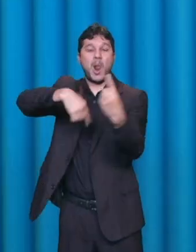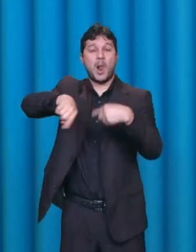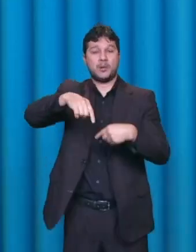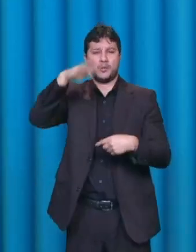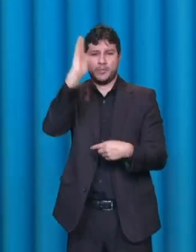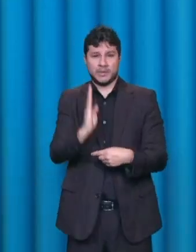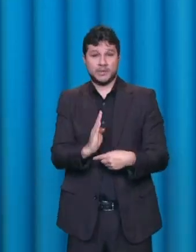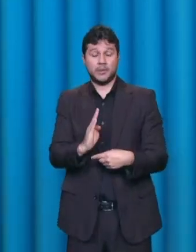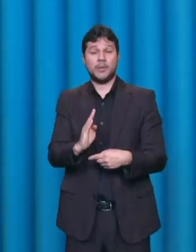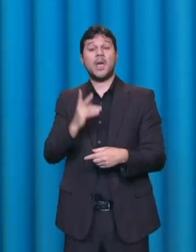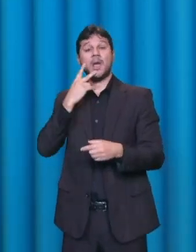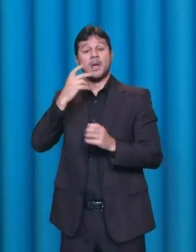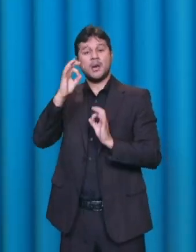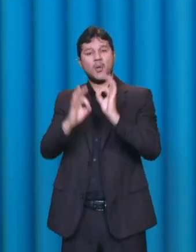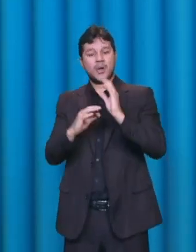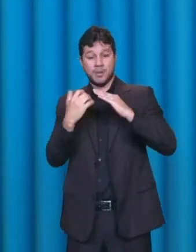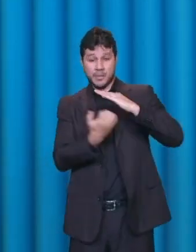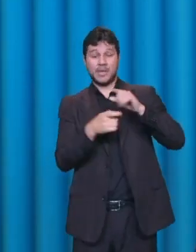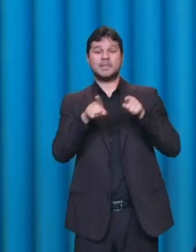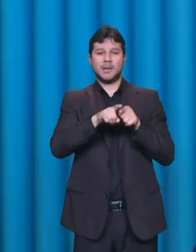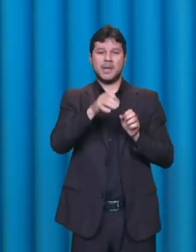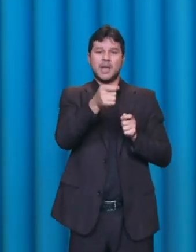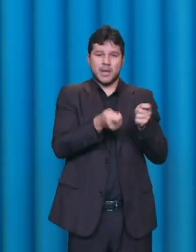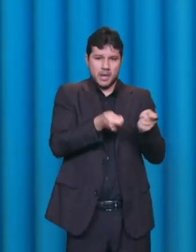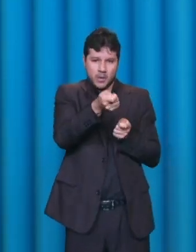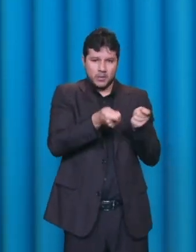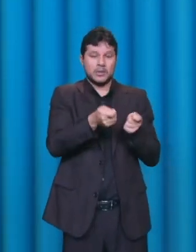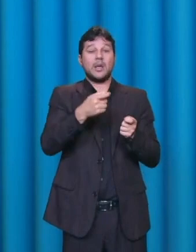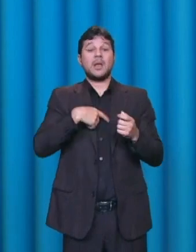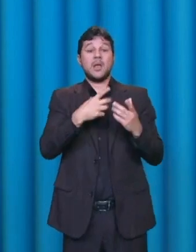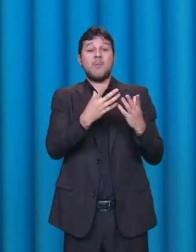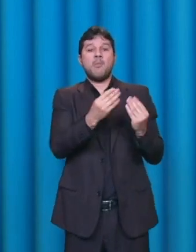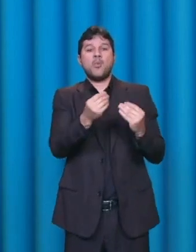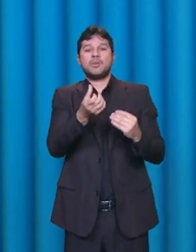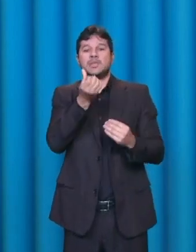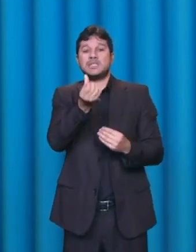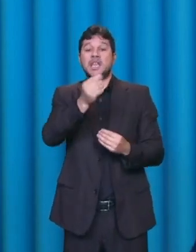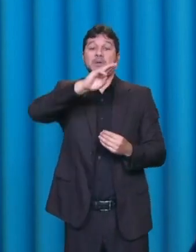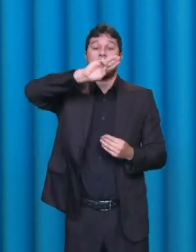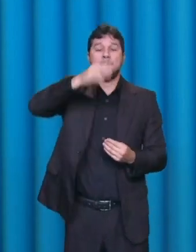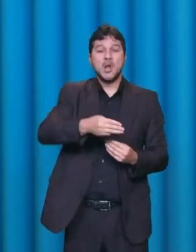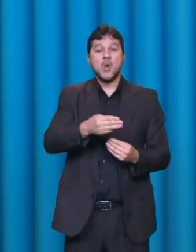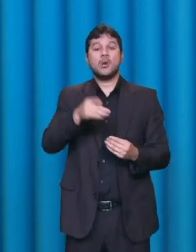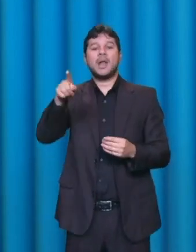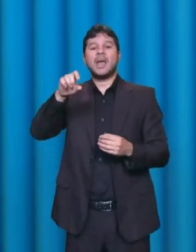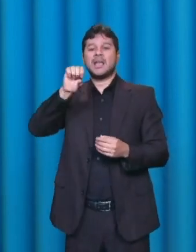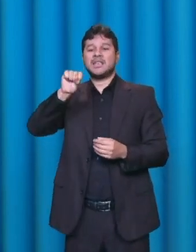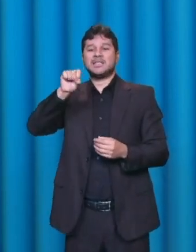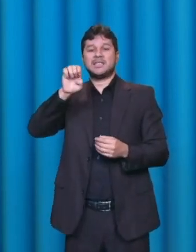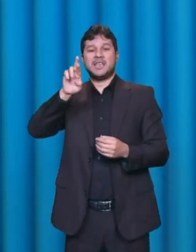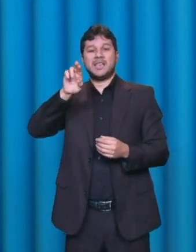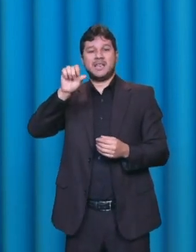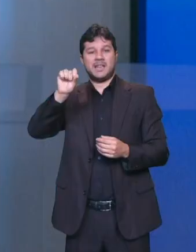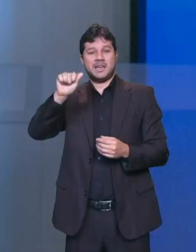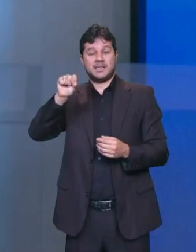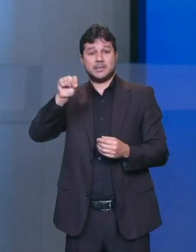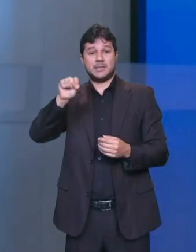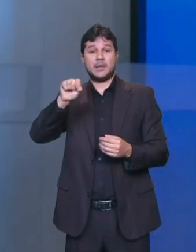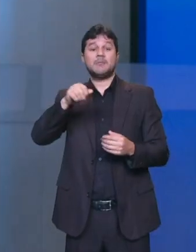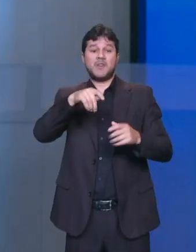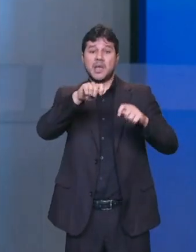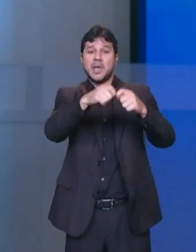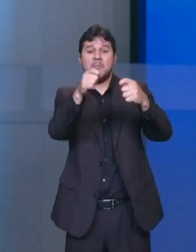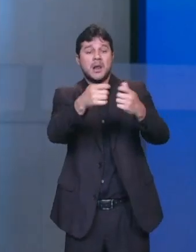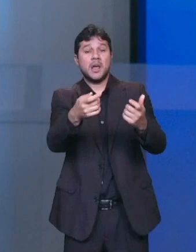Renegociar, enfim, a dívida das empresas. 6 milhões de empresas estão no Serasa. 6 milhões na antessala de quebrar. E fazer um grande e